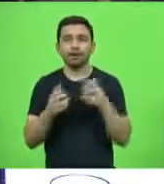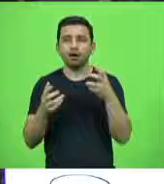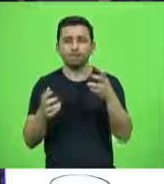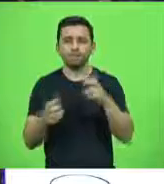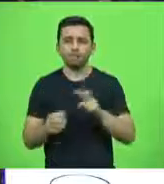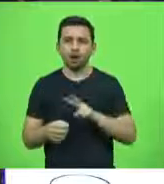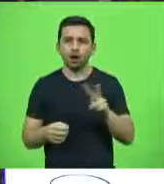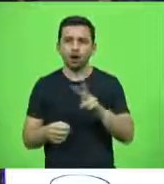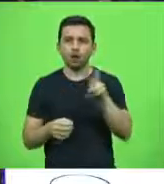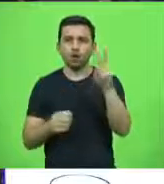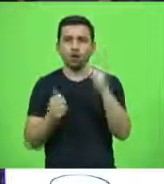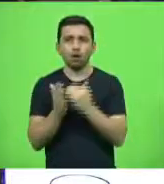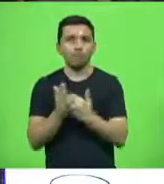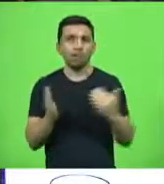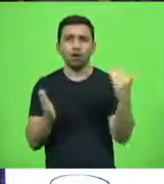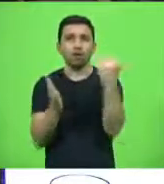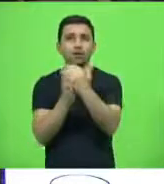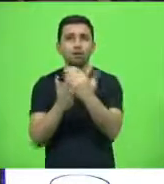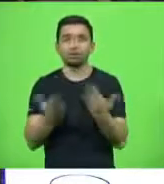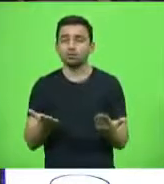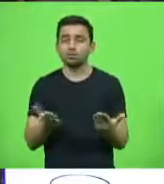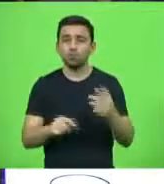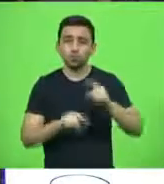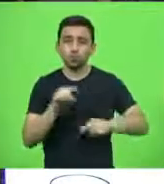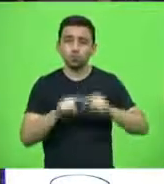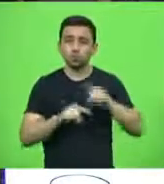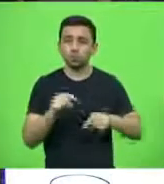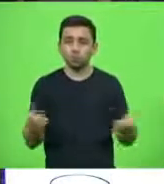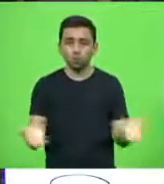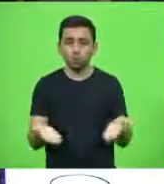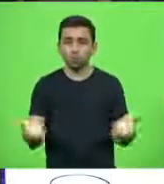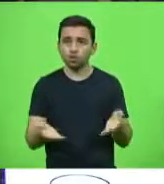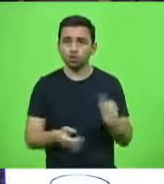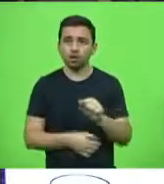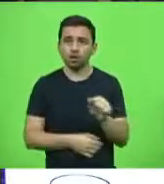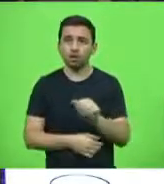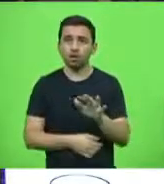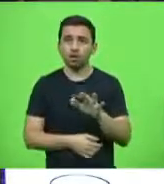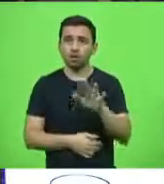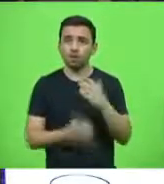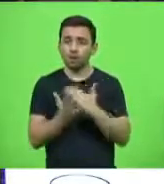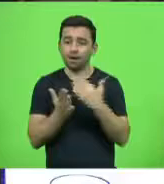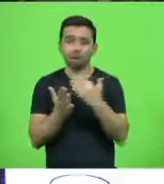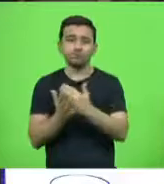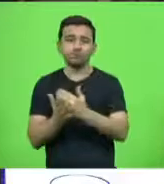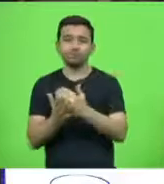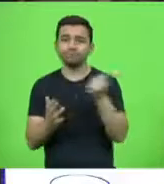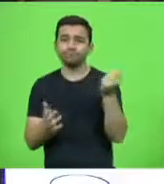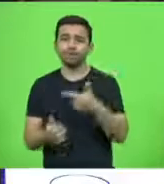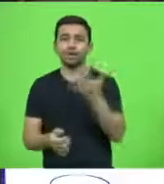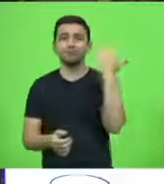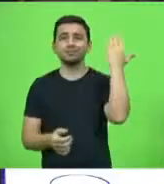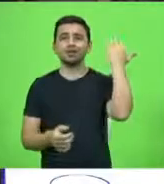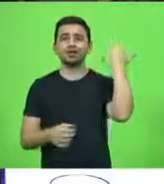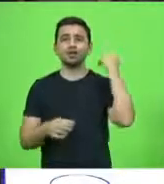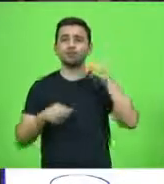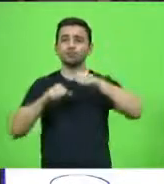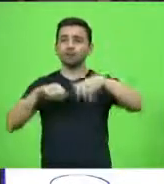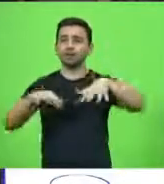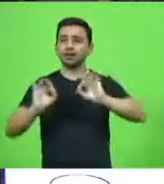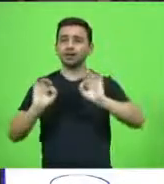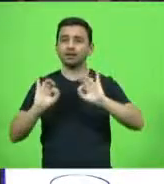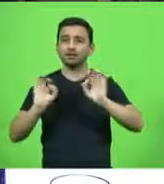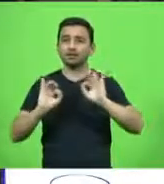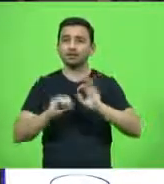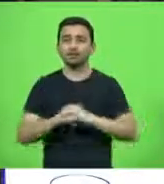muitos produtos primários estão além do valor que era antes da pandemia. Mas